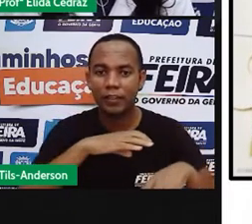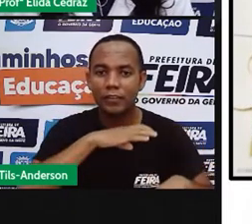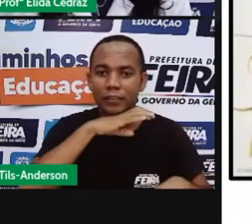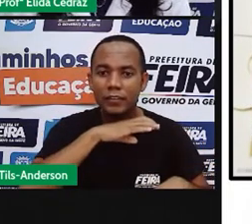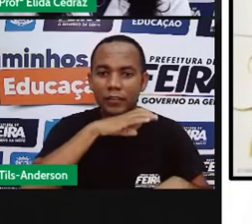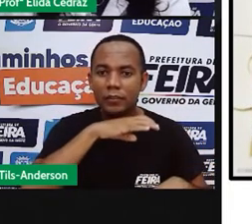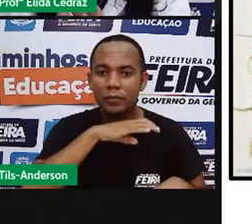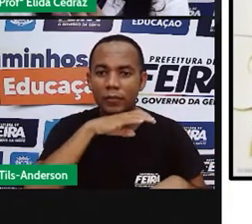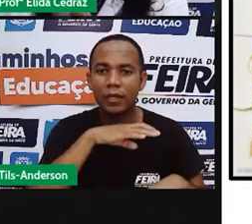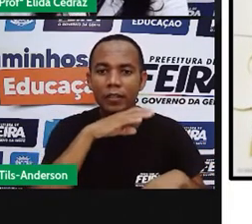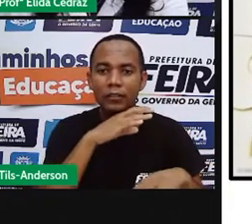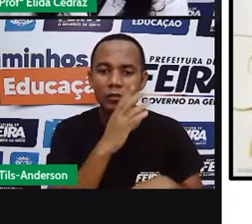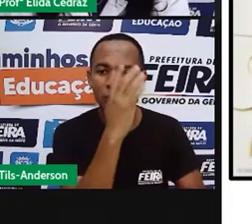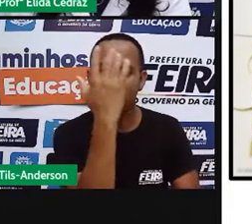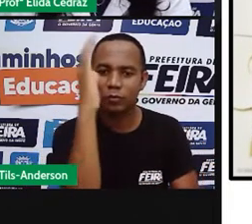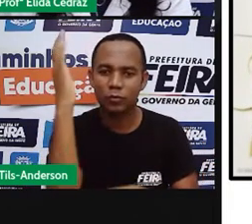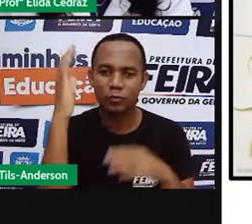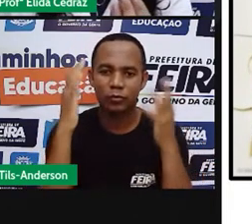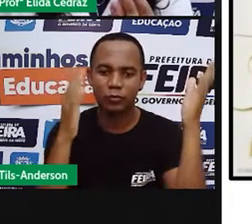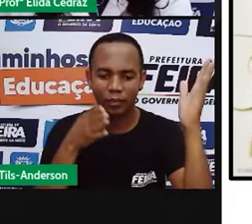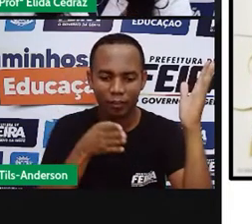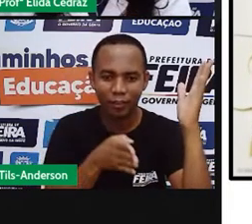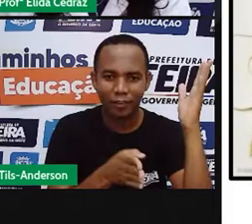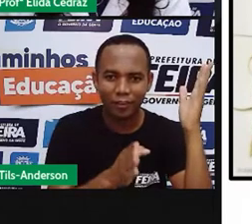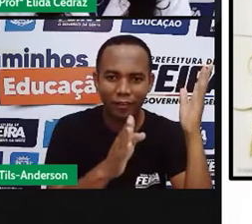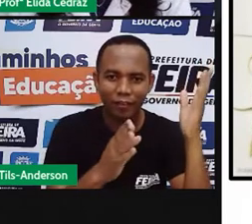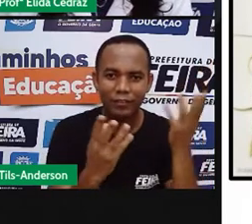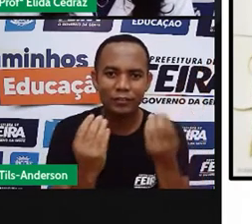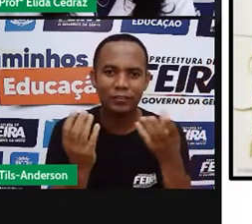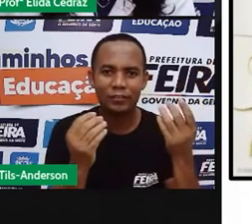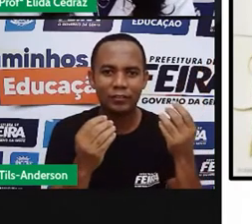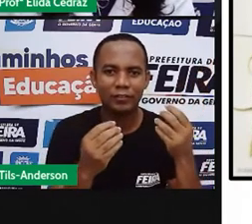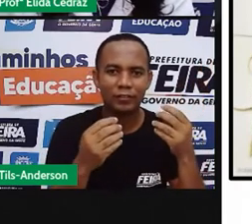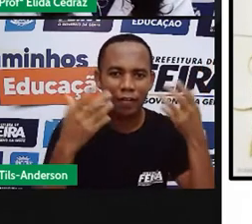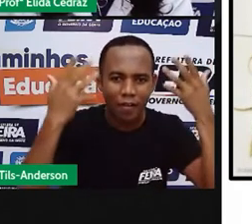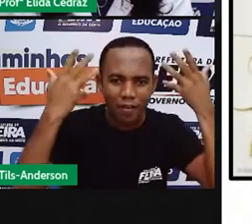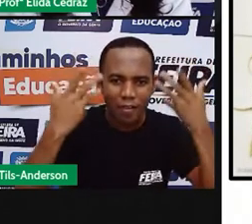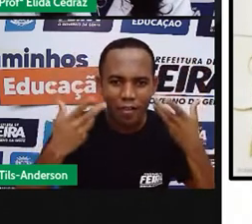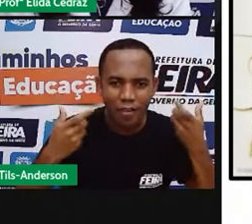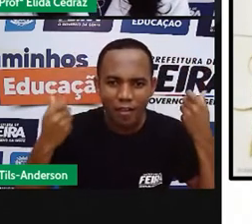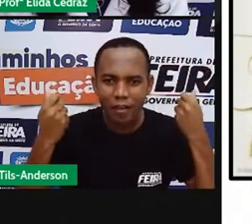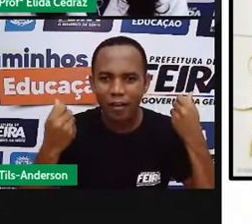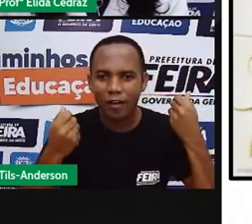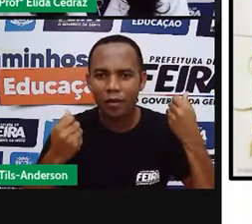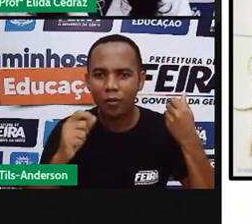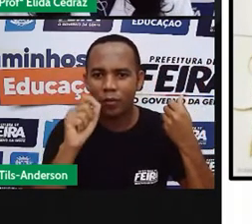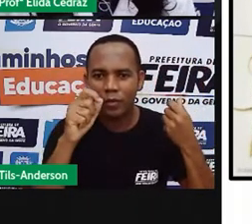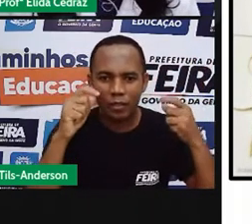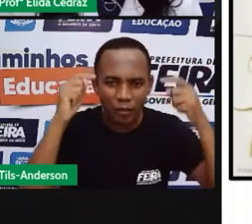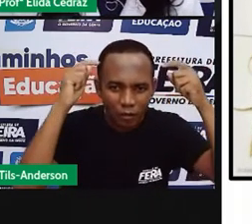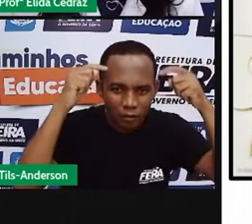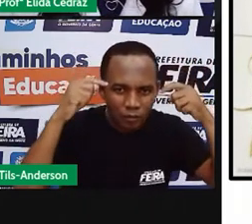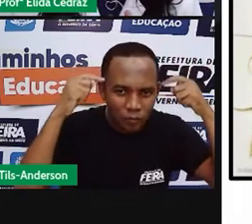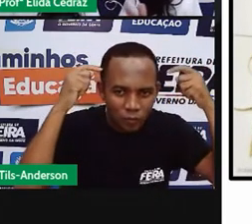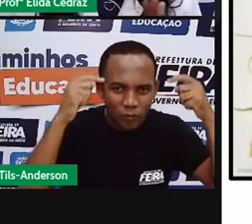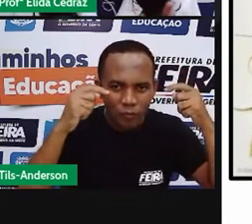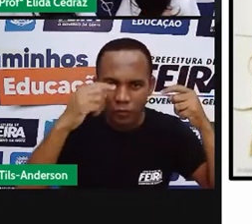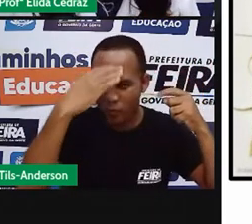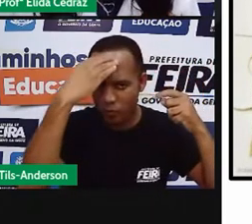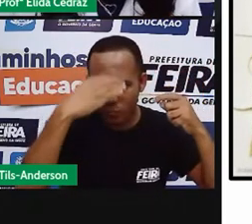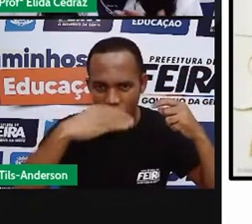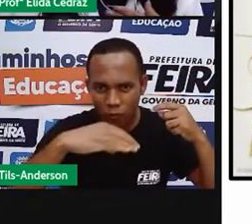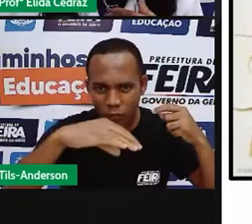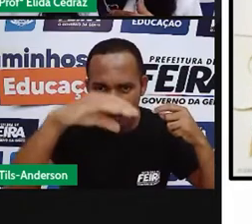na savana. Você vê o tigre, o inoceronte, você vê o leão, o elefante e